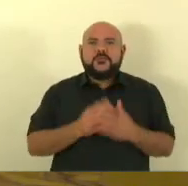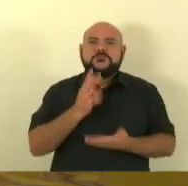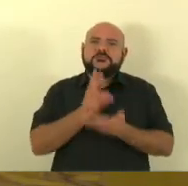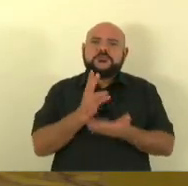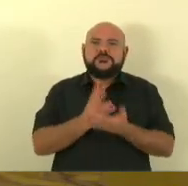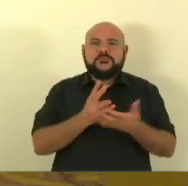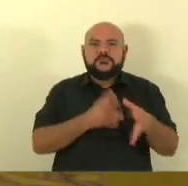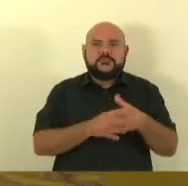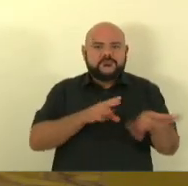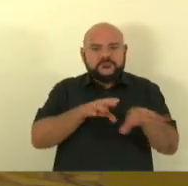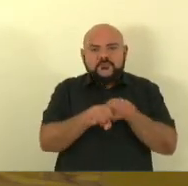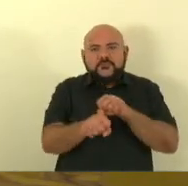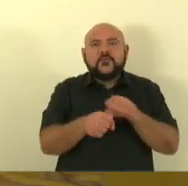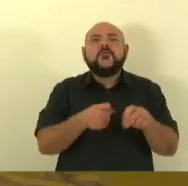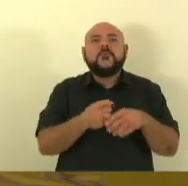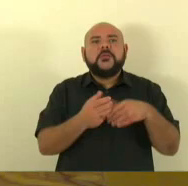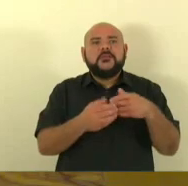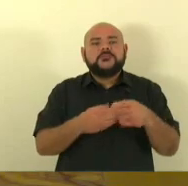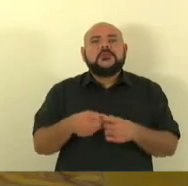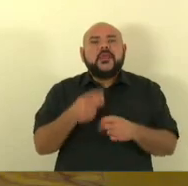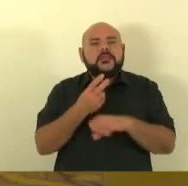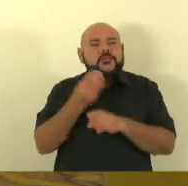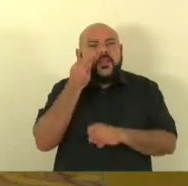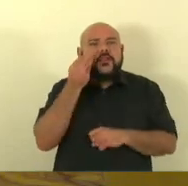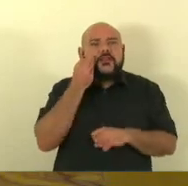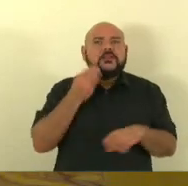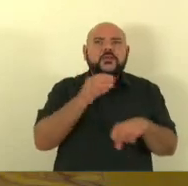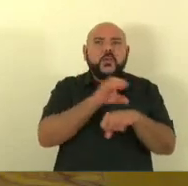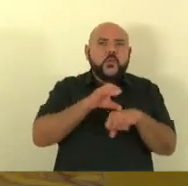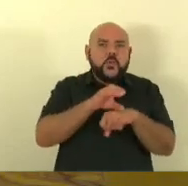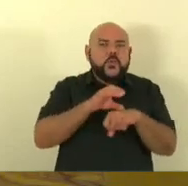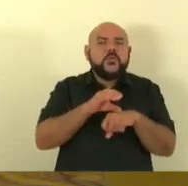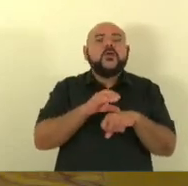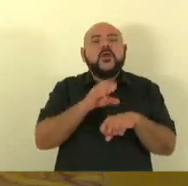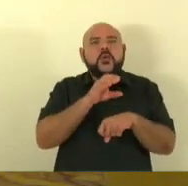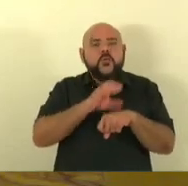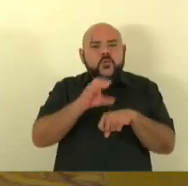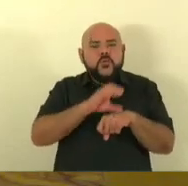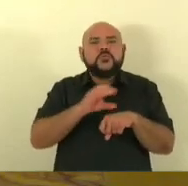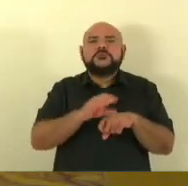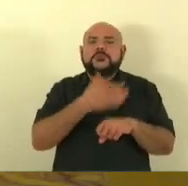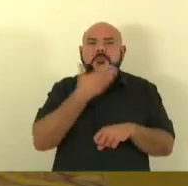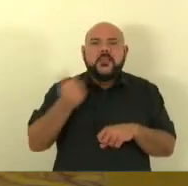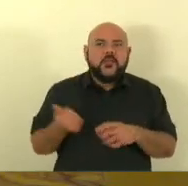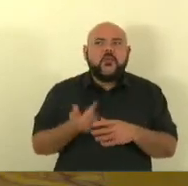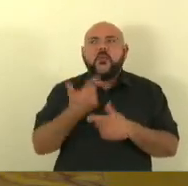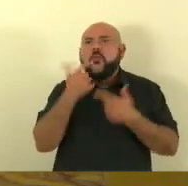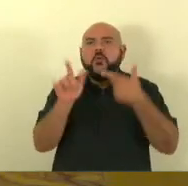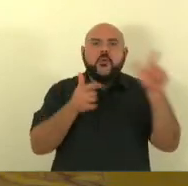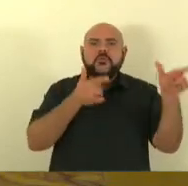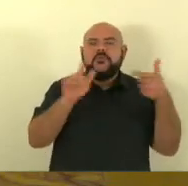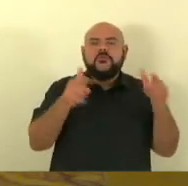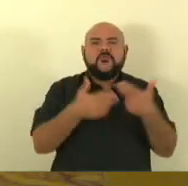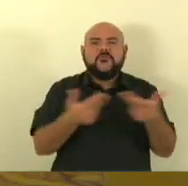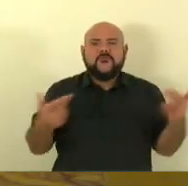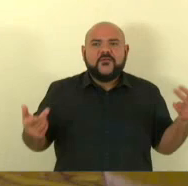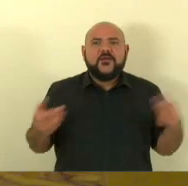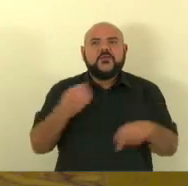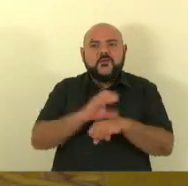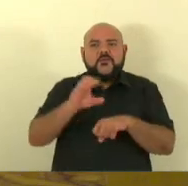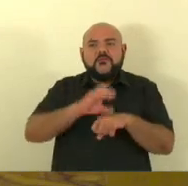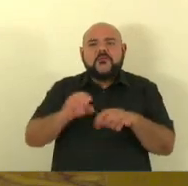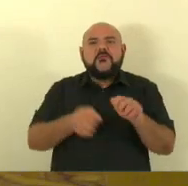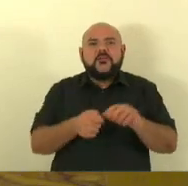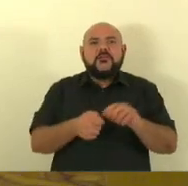mais esses profissionais procuram melhorar o seu trabalho e existe um trabalho de conscientização para a preservação das